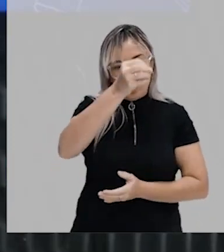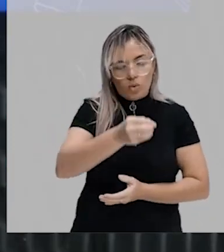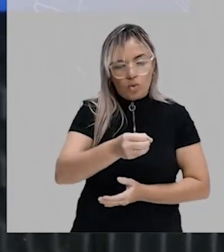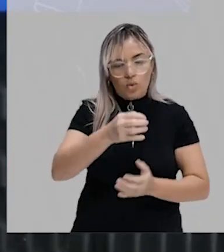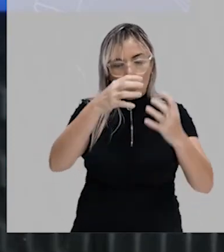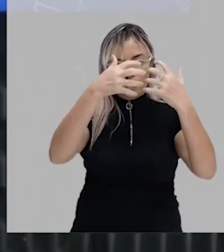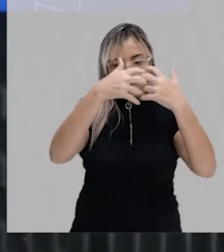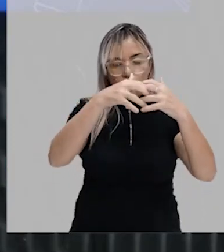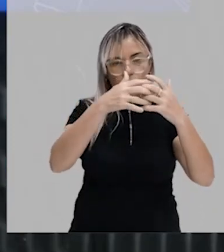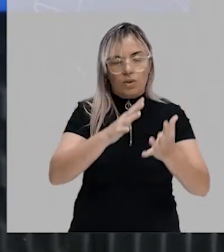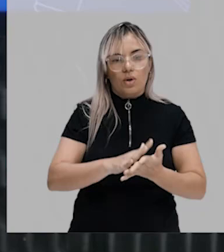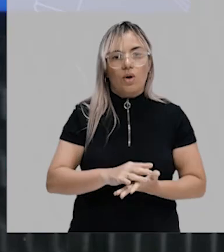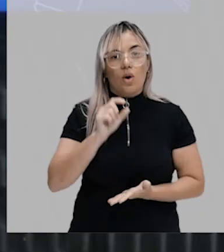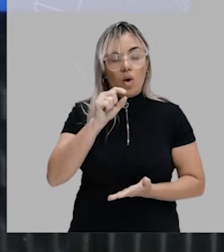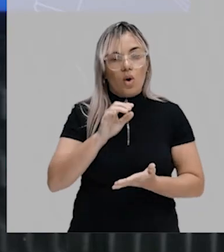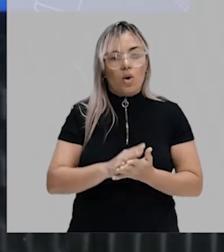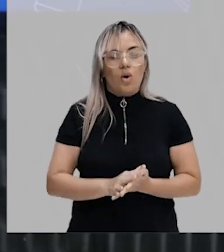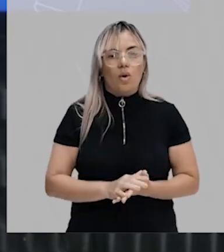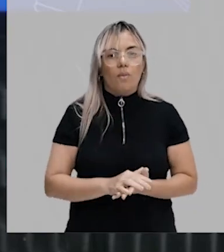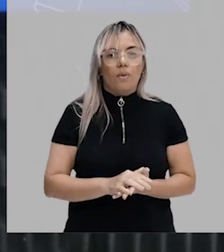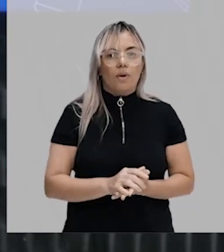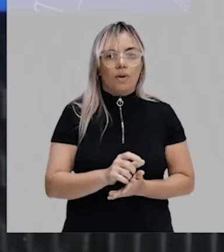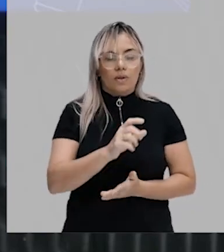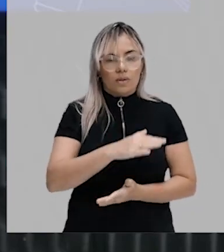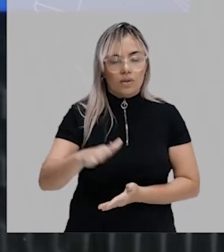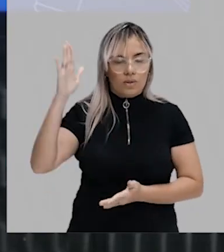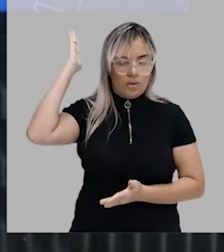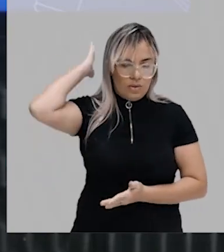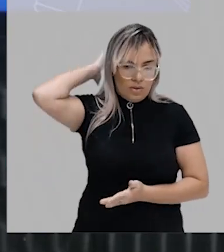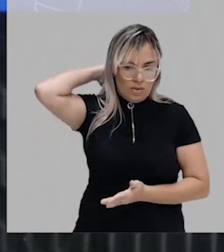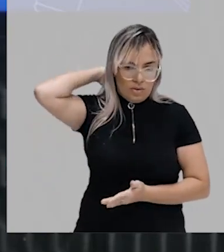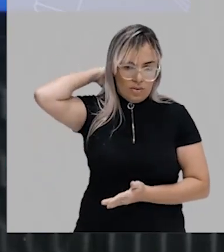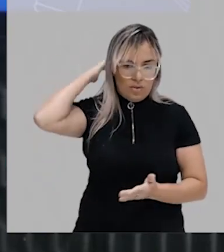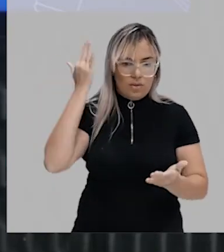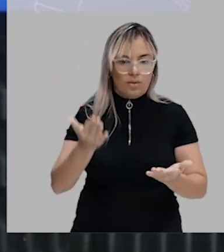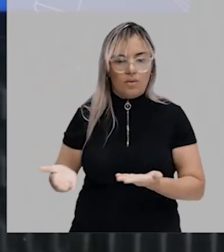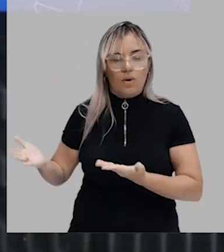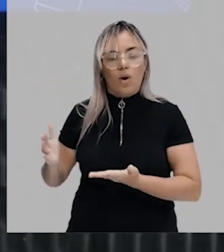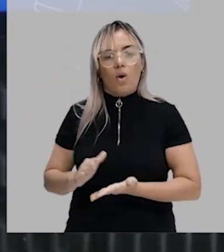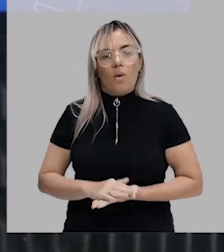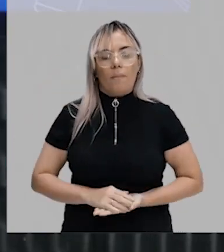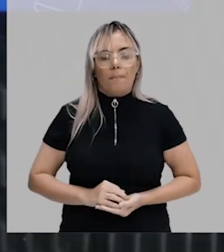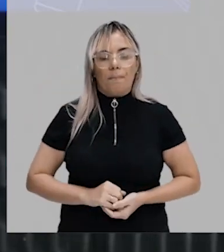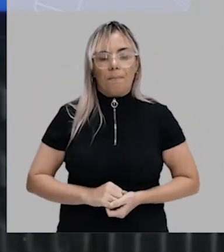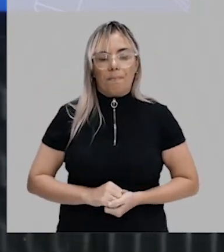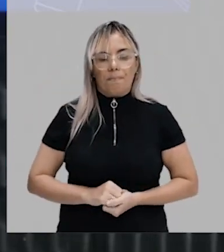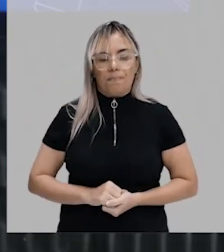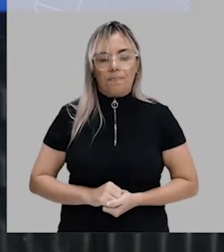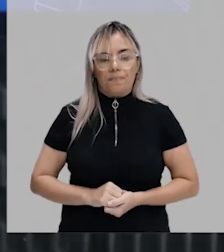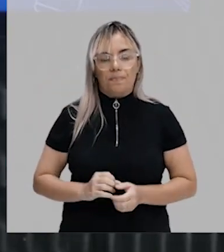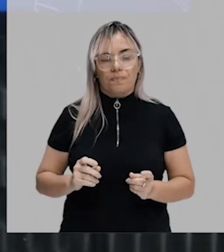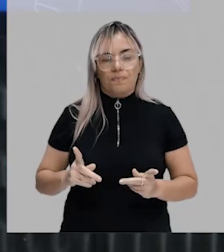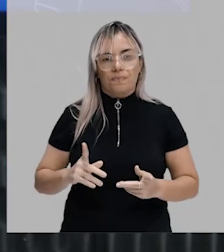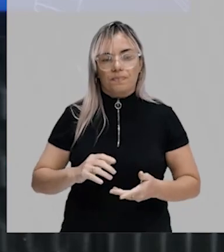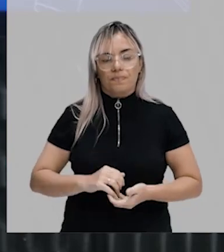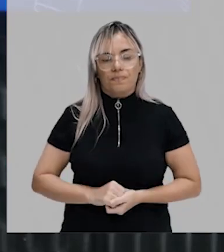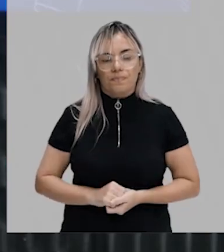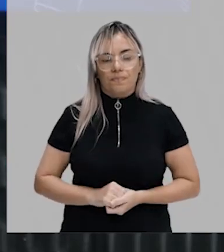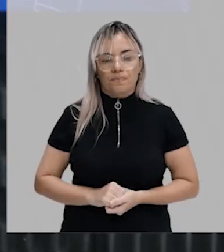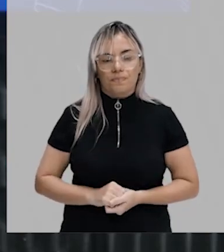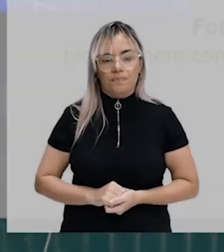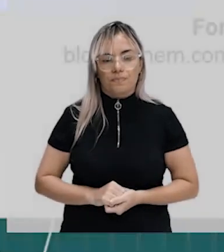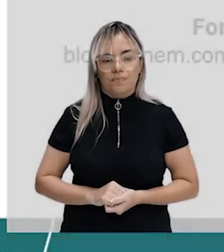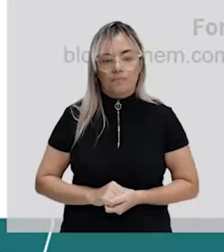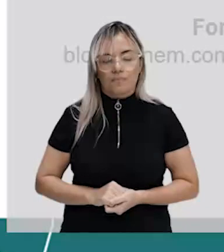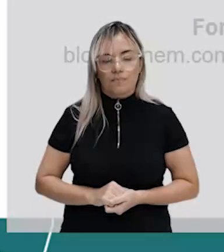localizado no dorso do embrião, então a gente diz que é um tubo nervoso dorsal. Beleza, pessoal? Então,